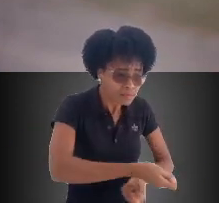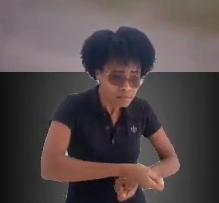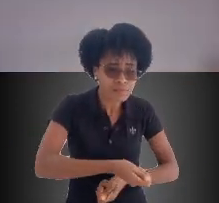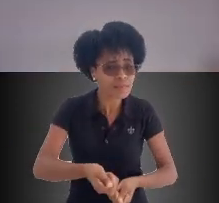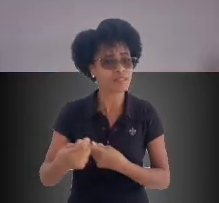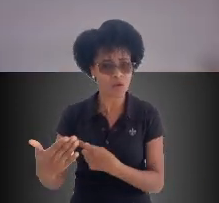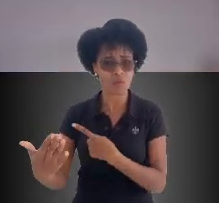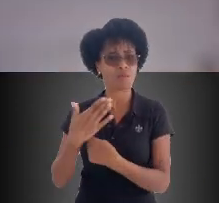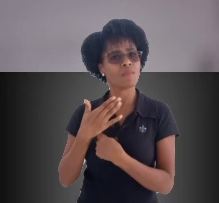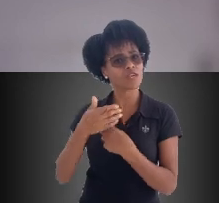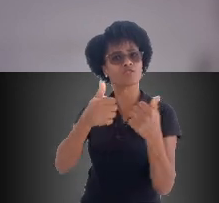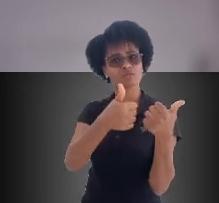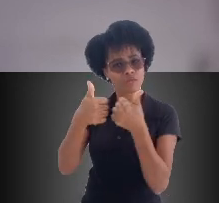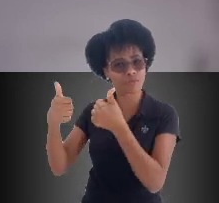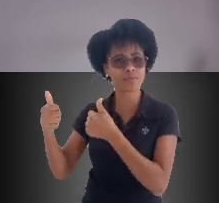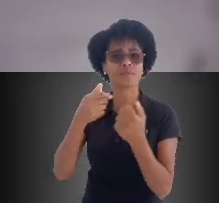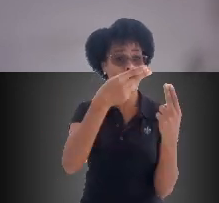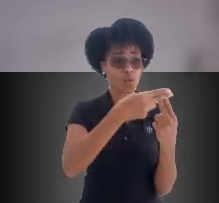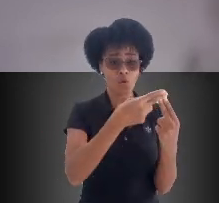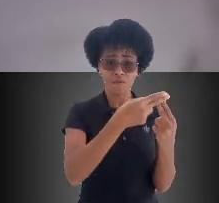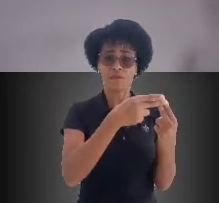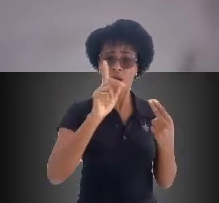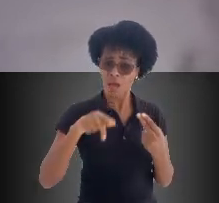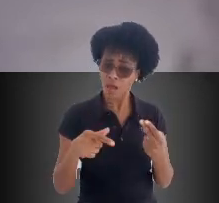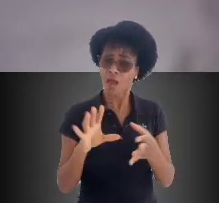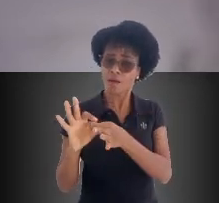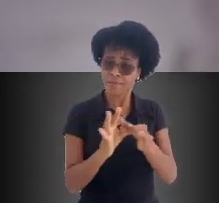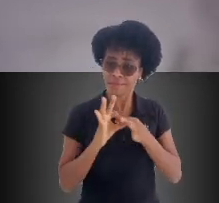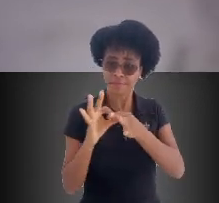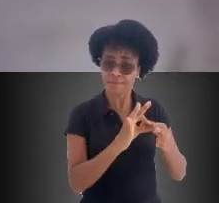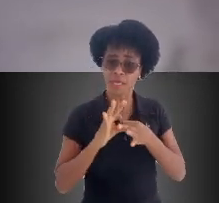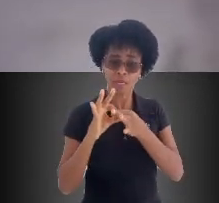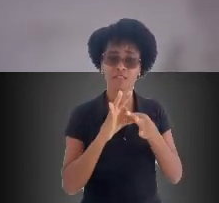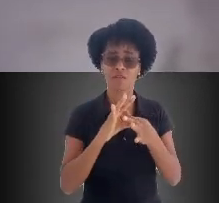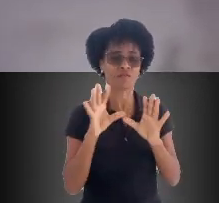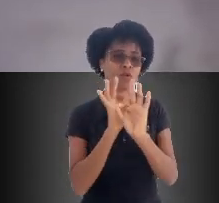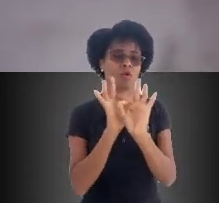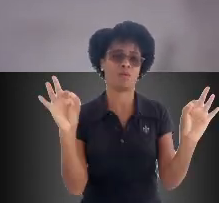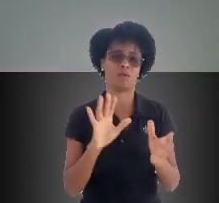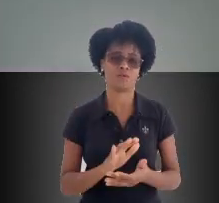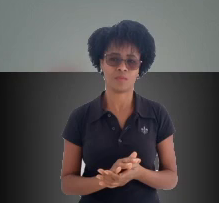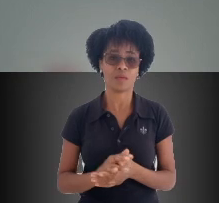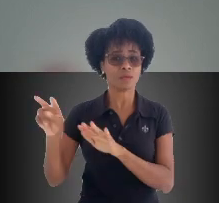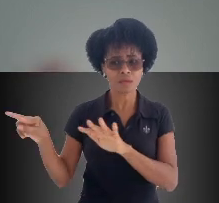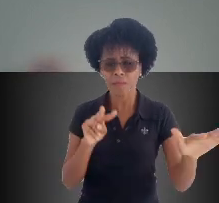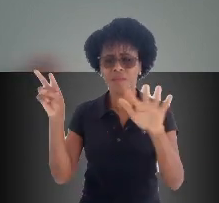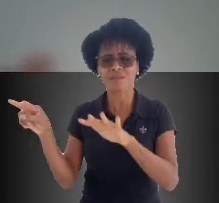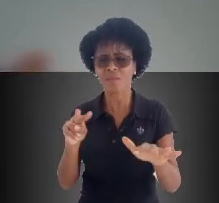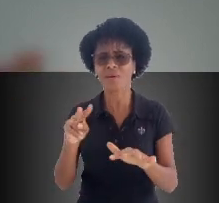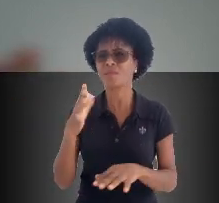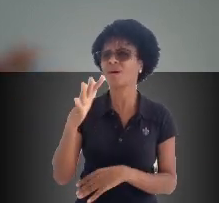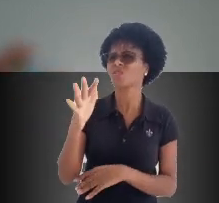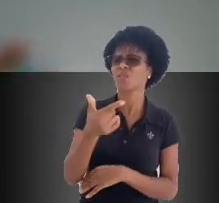os ambientes. Então, é uma ajuda bastante ampla do IFE com a gente, uma parceria que tem dado certo. A gente entregava